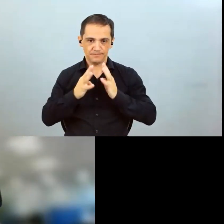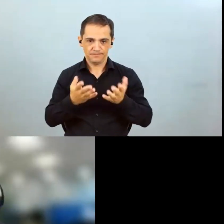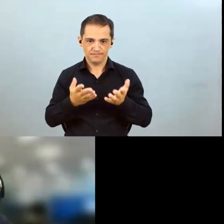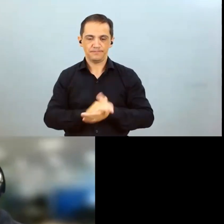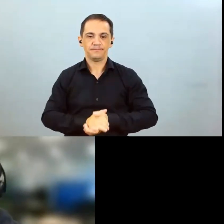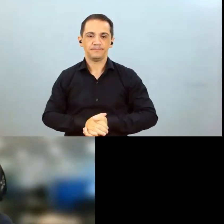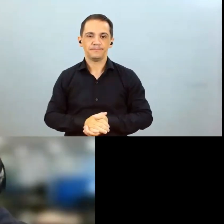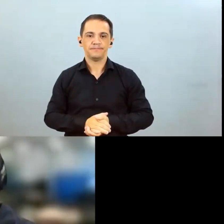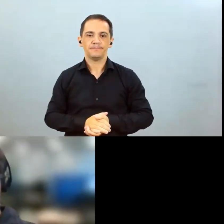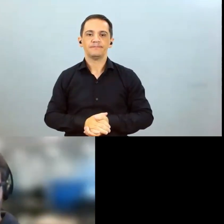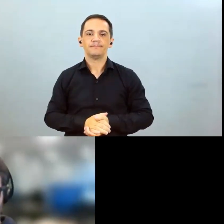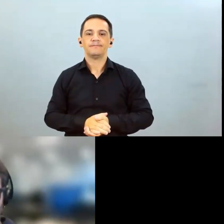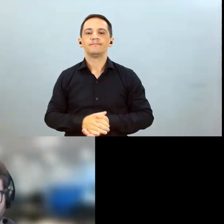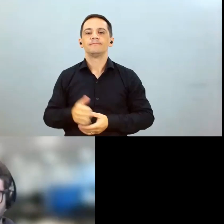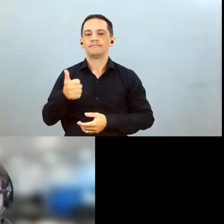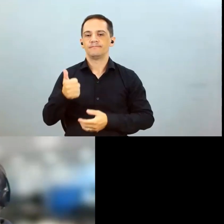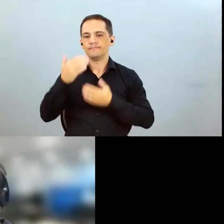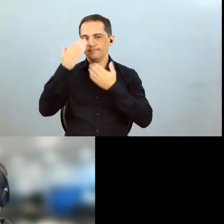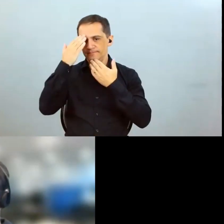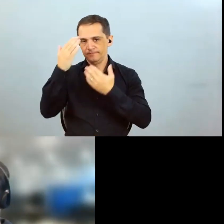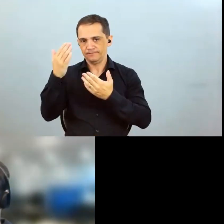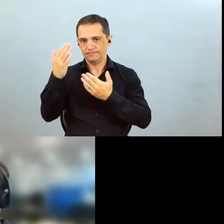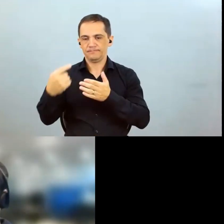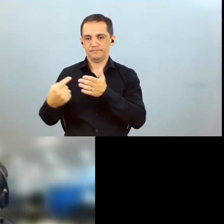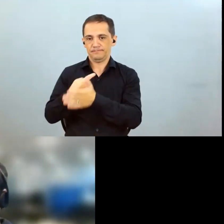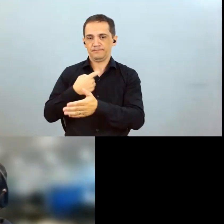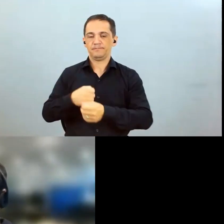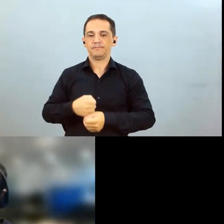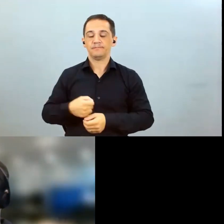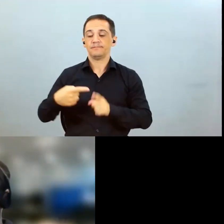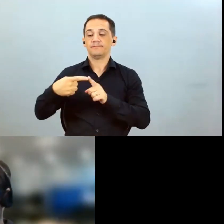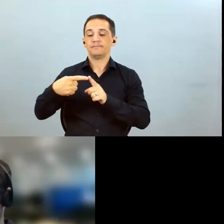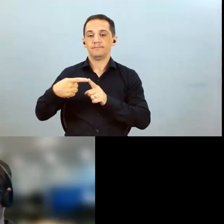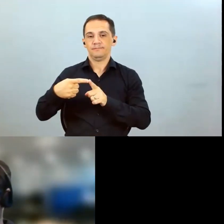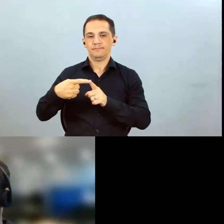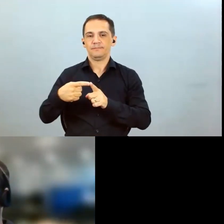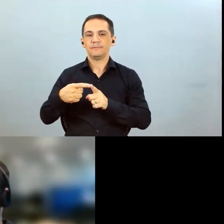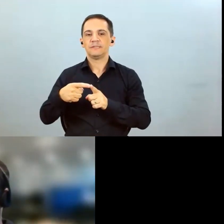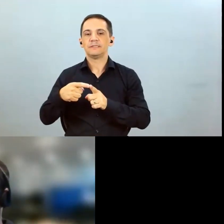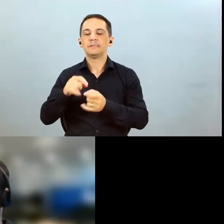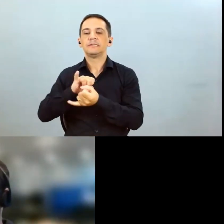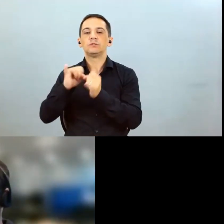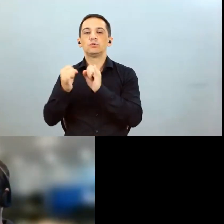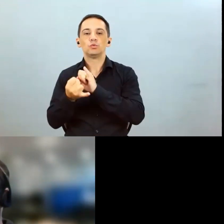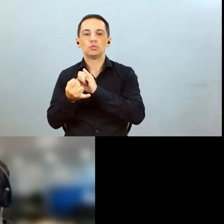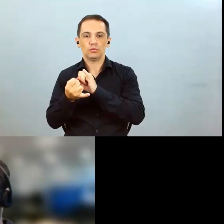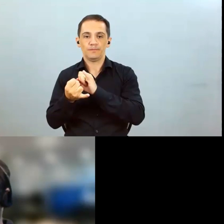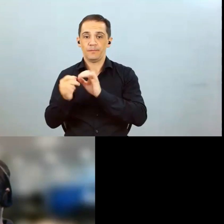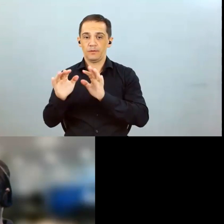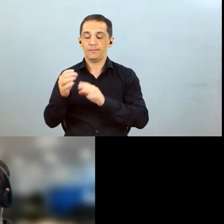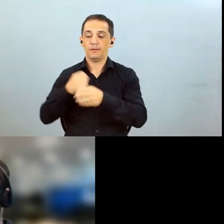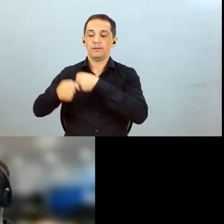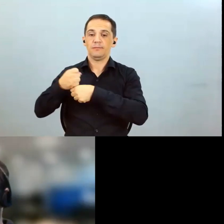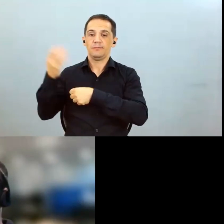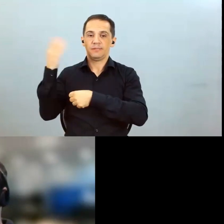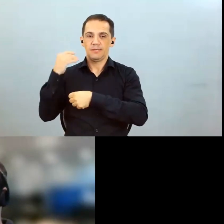Beleza, Pedro, obrigado pelas perguntas. sobre o volume dos insumos fertilizantes, o ano passado a teve essa redução no uso na